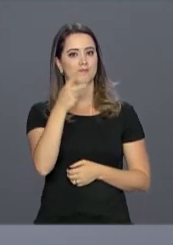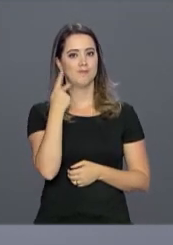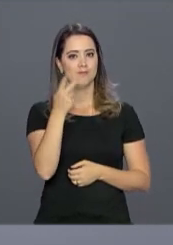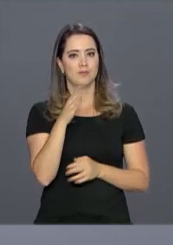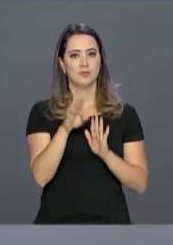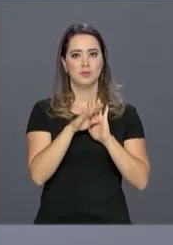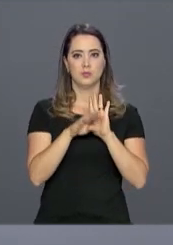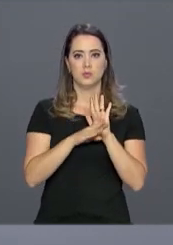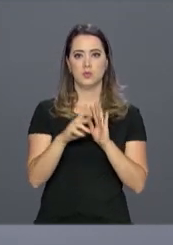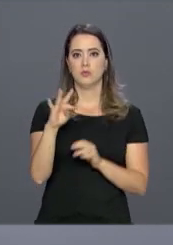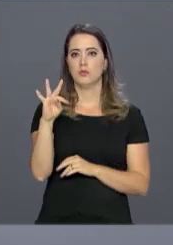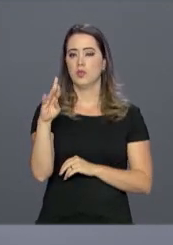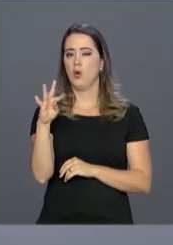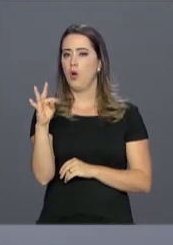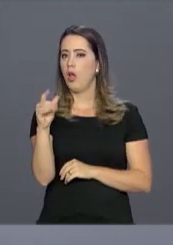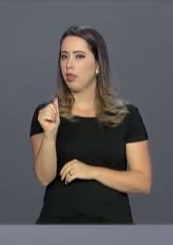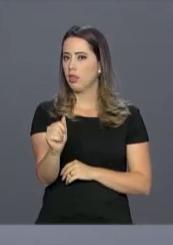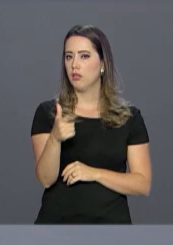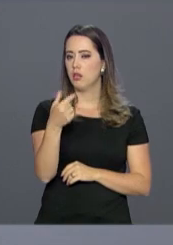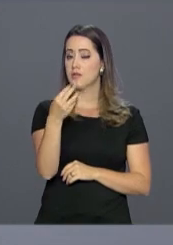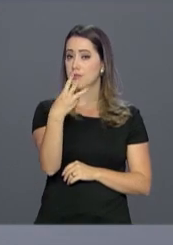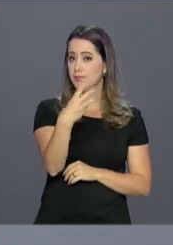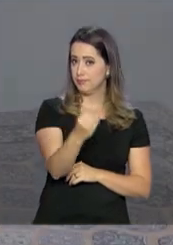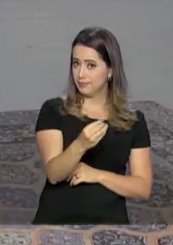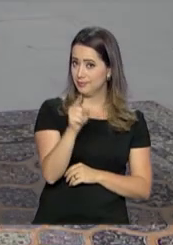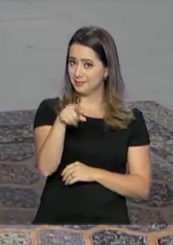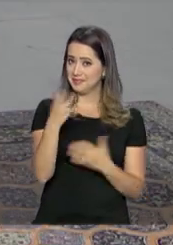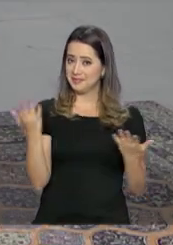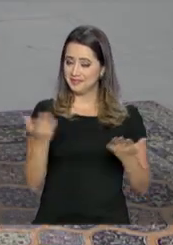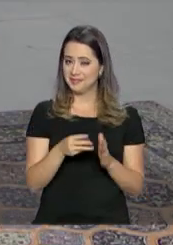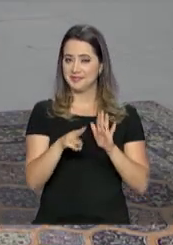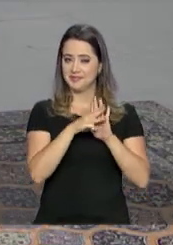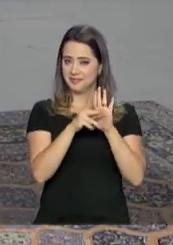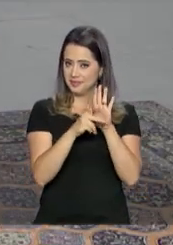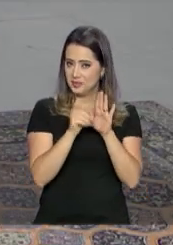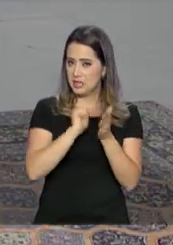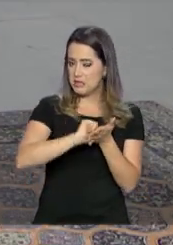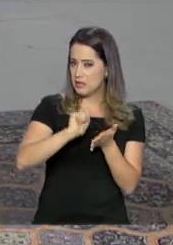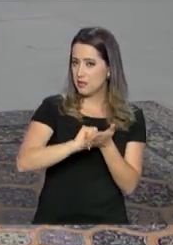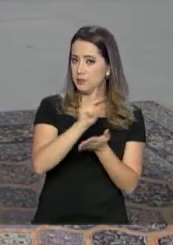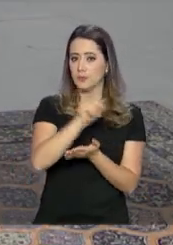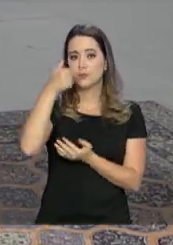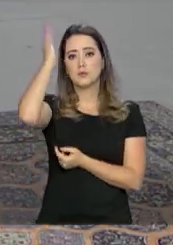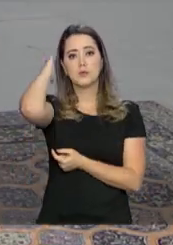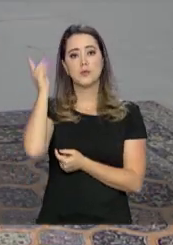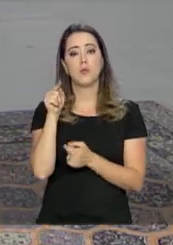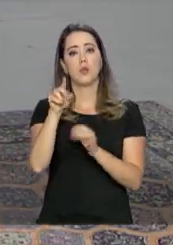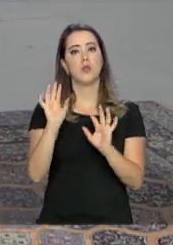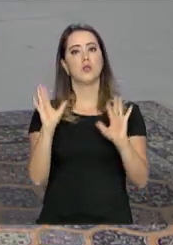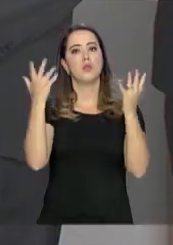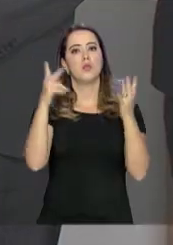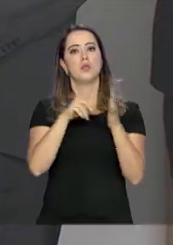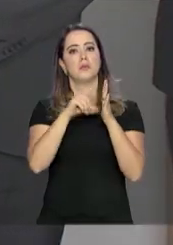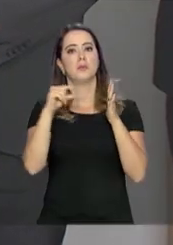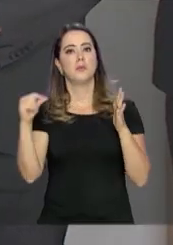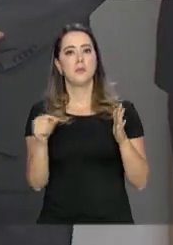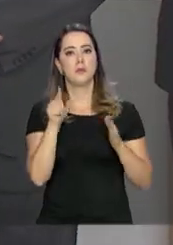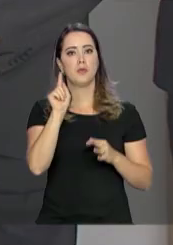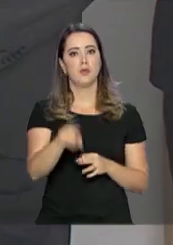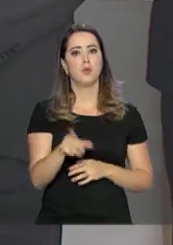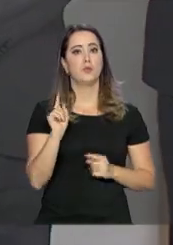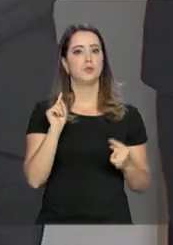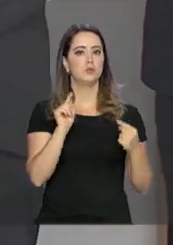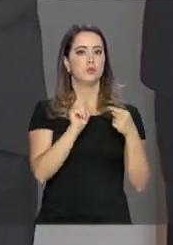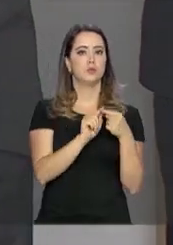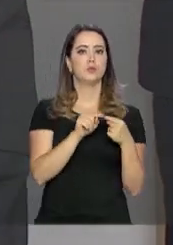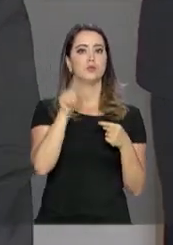política com o programa Rota 2030. A medida provisória foi assinada pelo presidente Michel Temer em cerimônia no Palácio do Planalto.